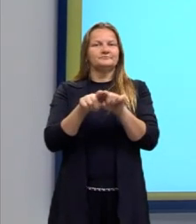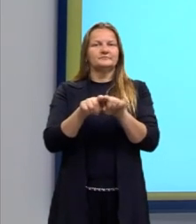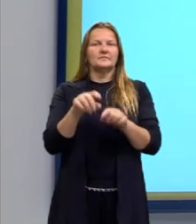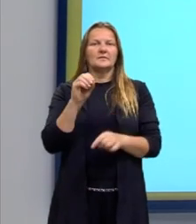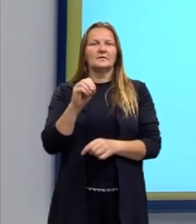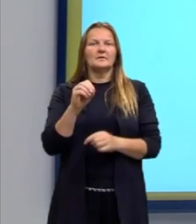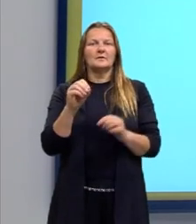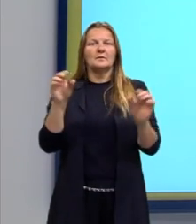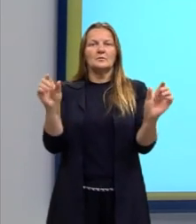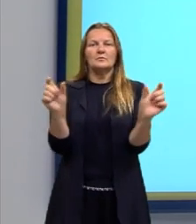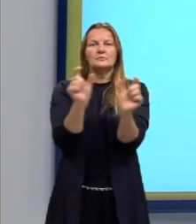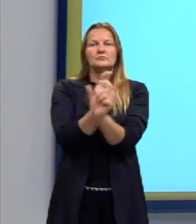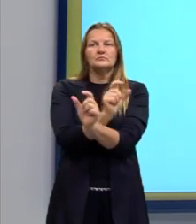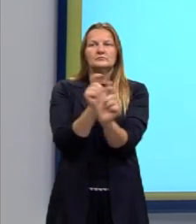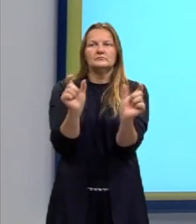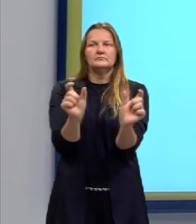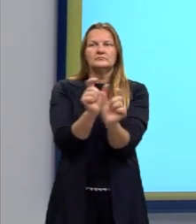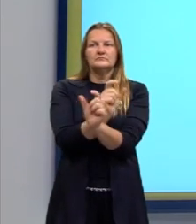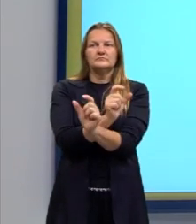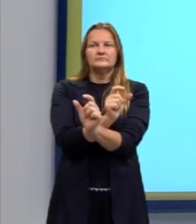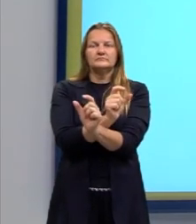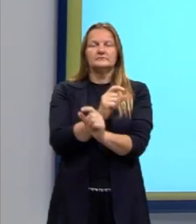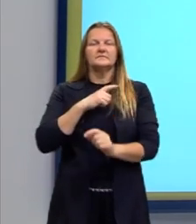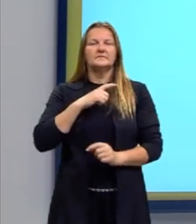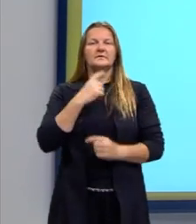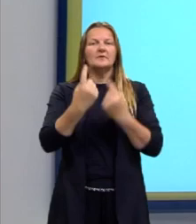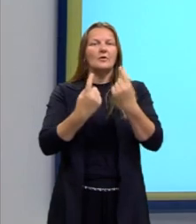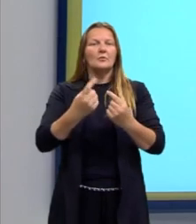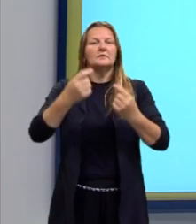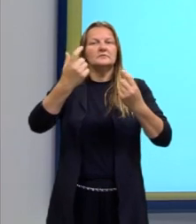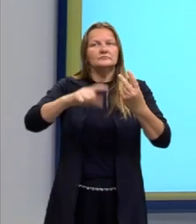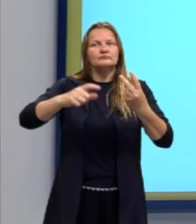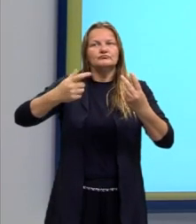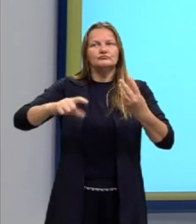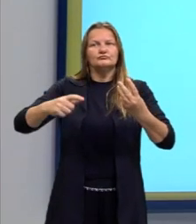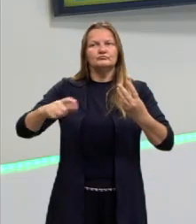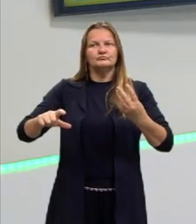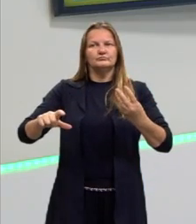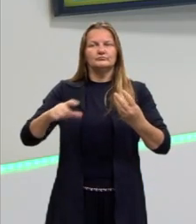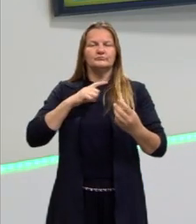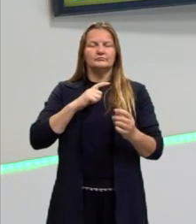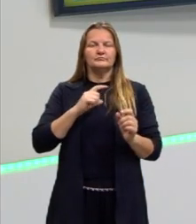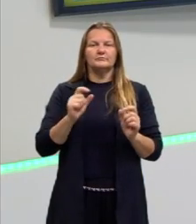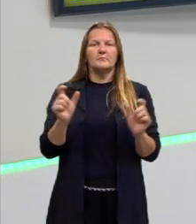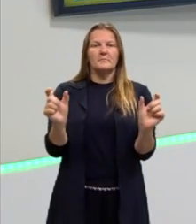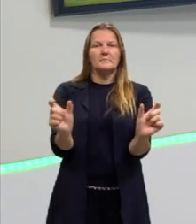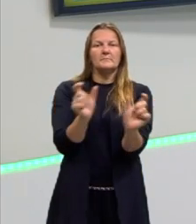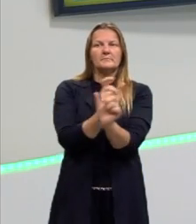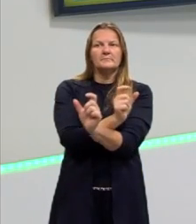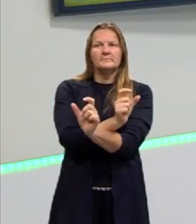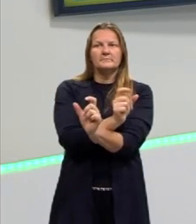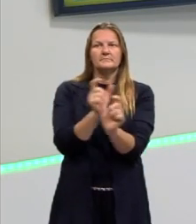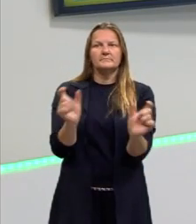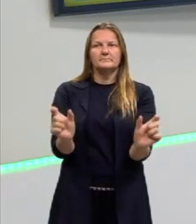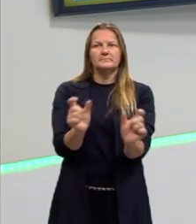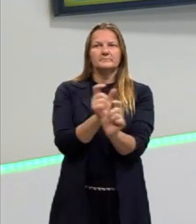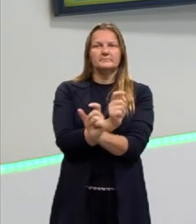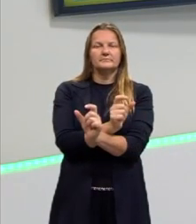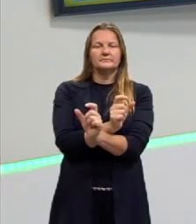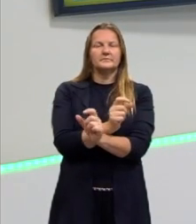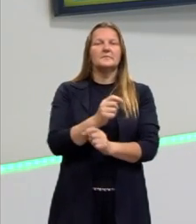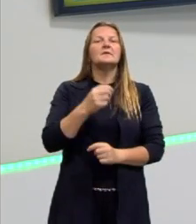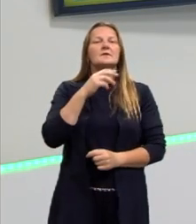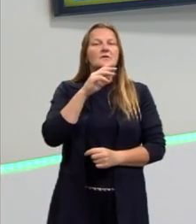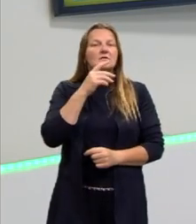permutação, onde nós temos algumas repetições. Quando a gente fala em permutação, é muito comum